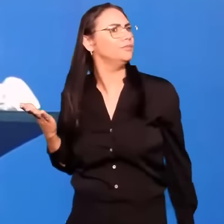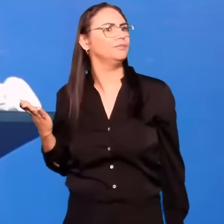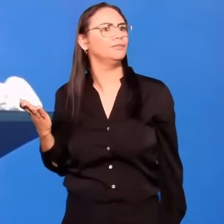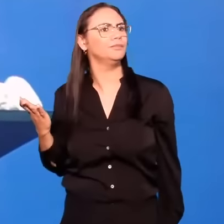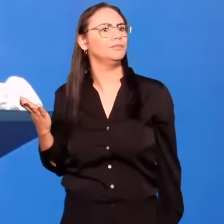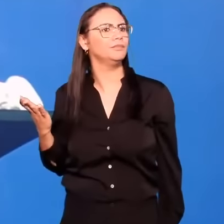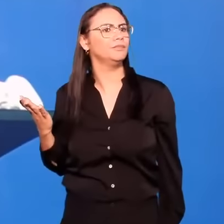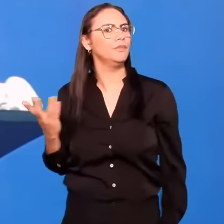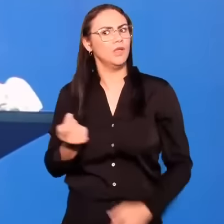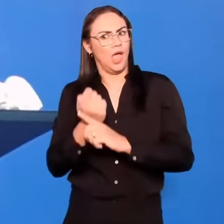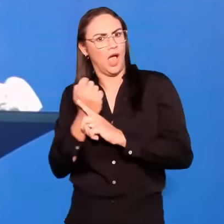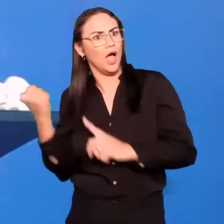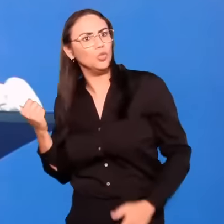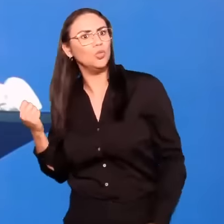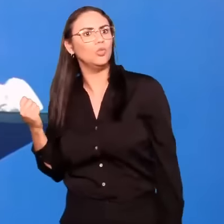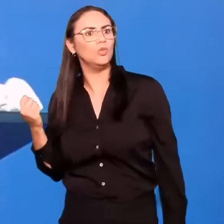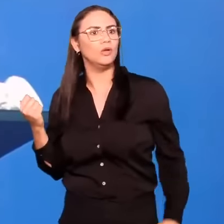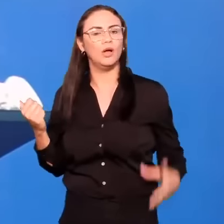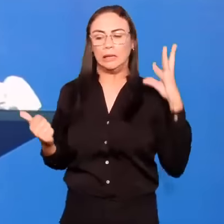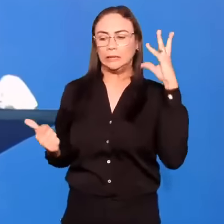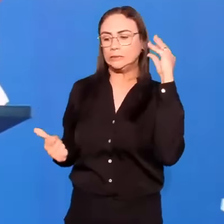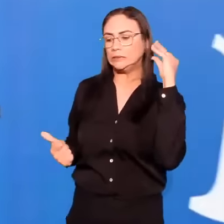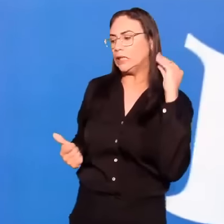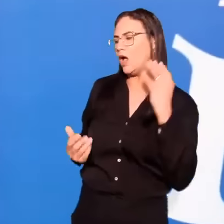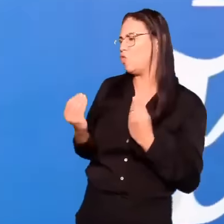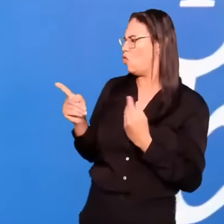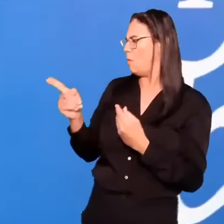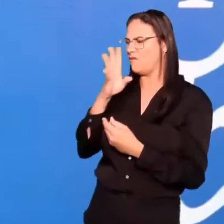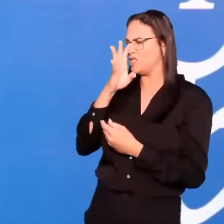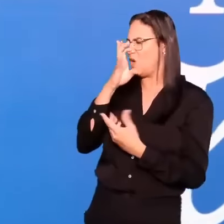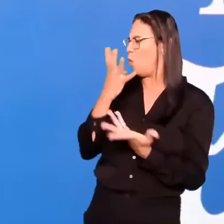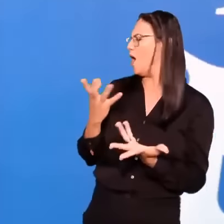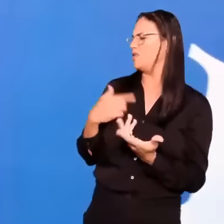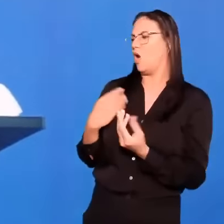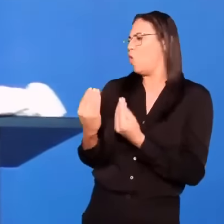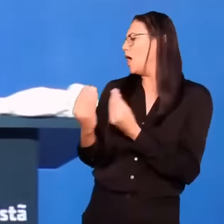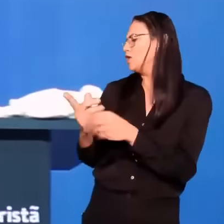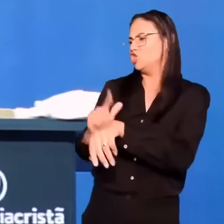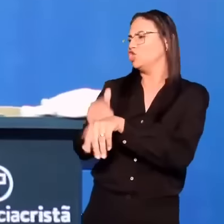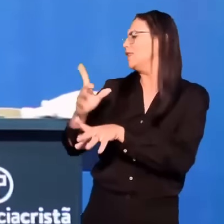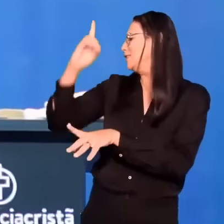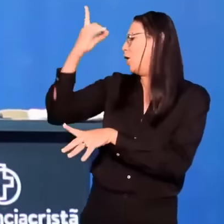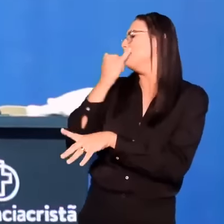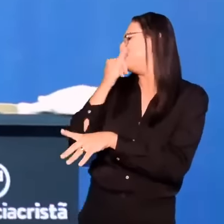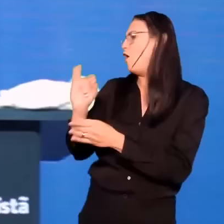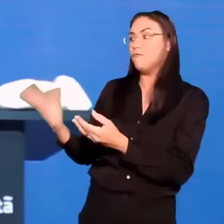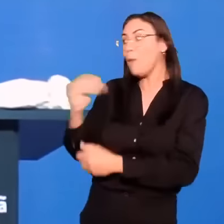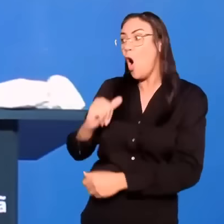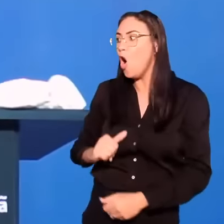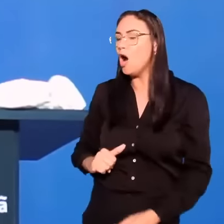Segundo, é coagir usando de falácia. Como você vai aguentar tanto tempo? O é que tem? Depois Deus perdoa, vamos.